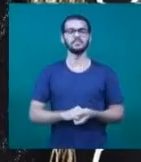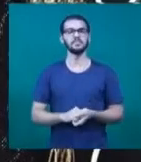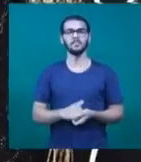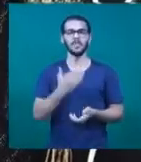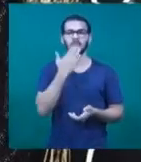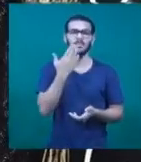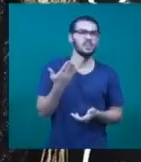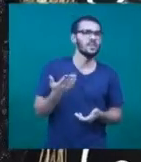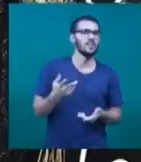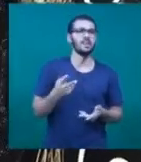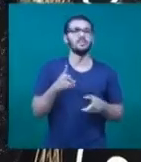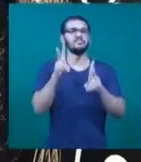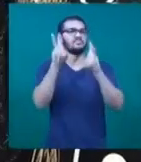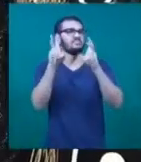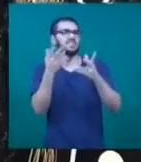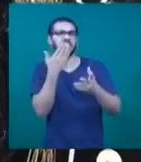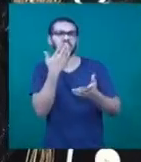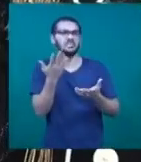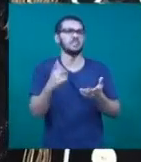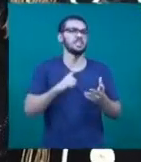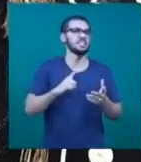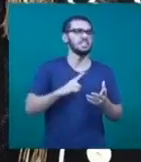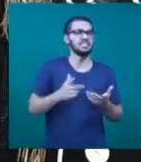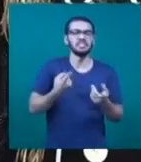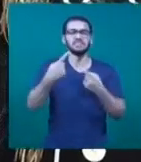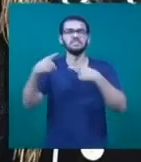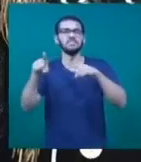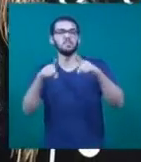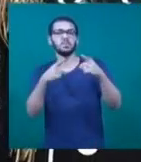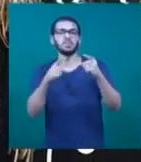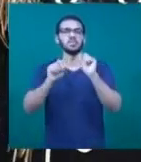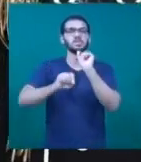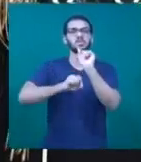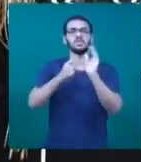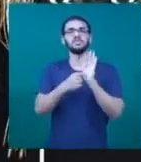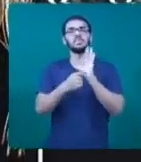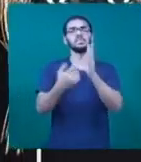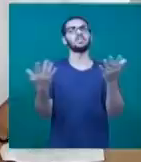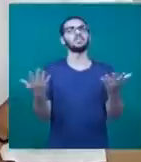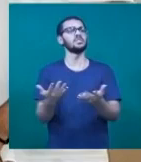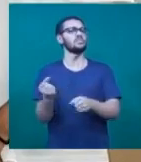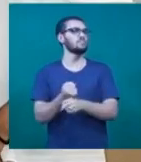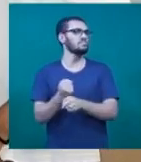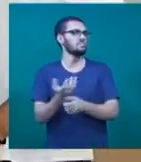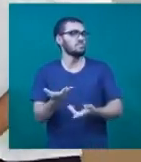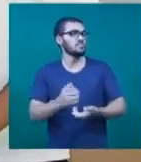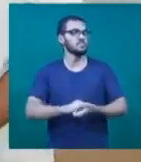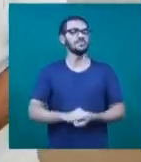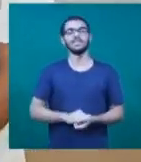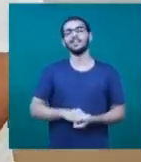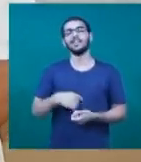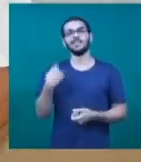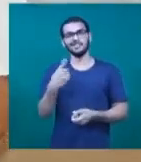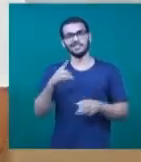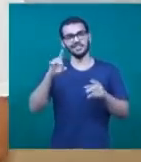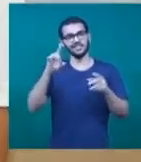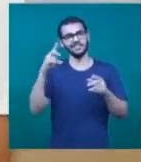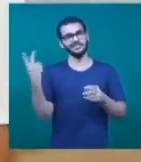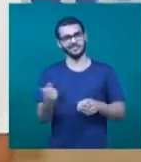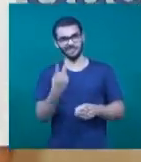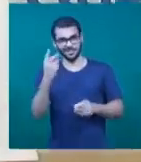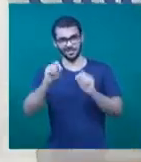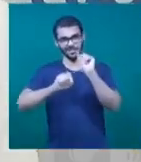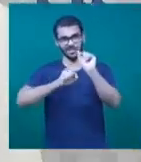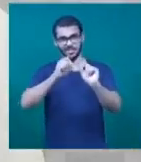são os principais estilos musicais do festival? E o que vocês pretendem apresentar esse ano? A gente sempre valoriza a música